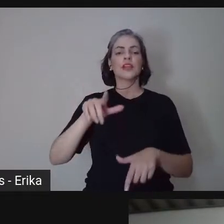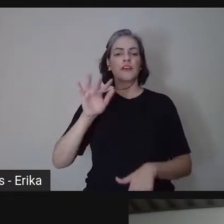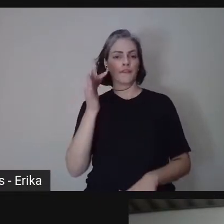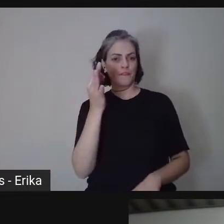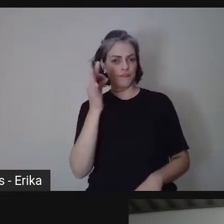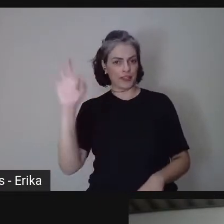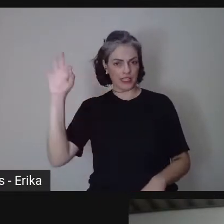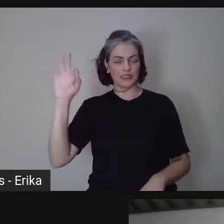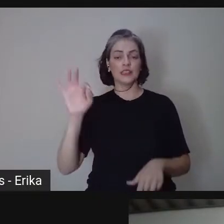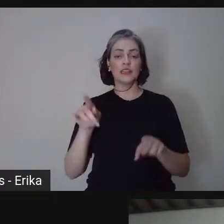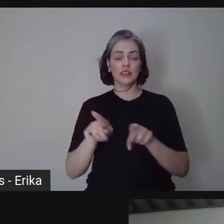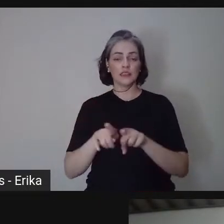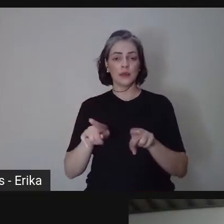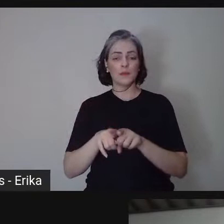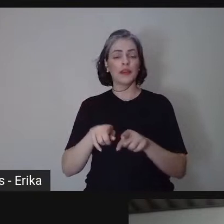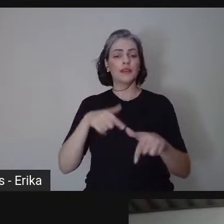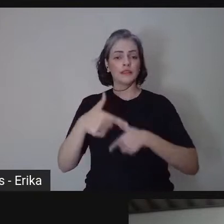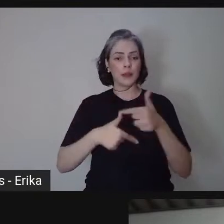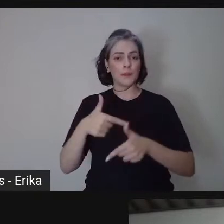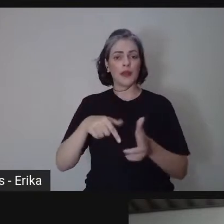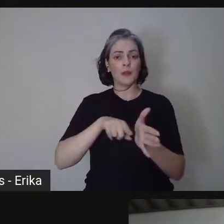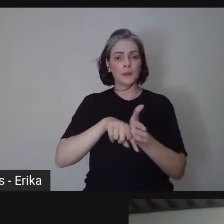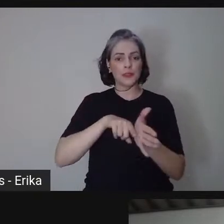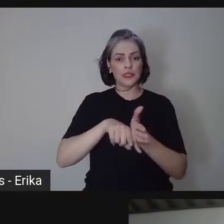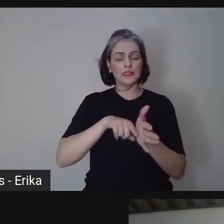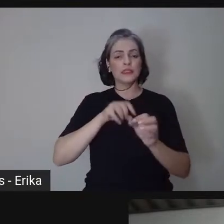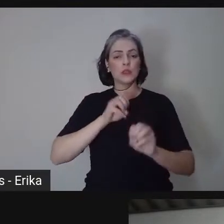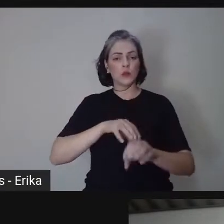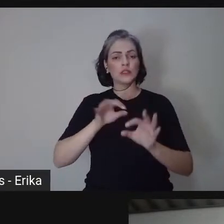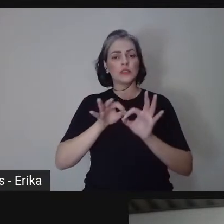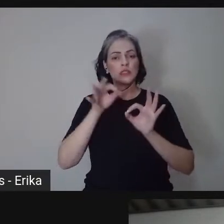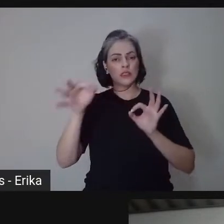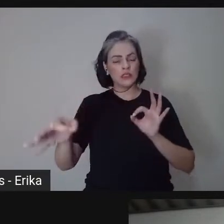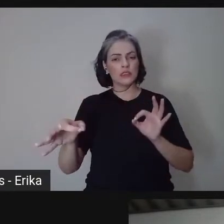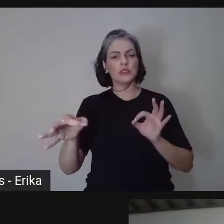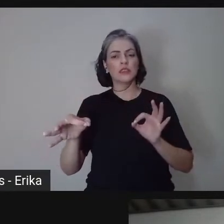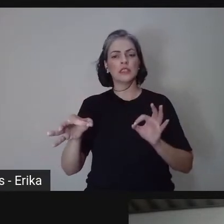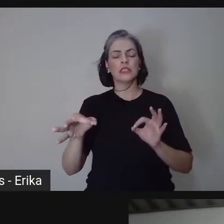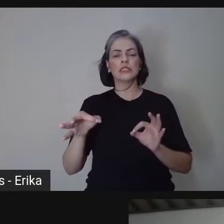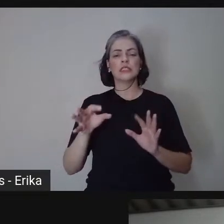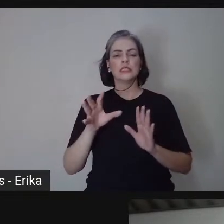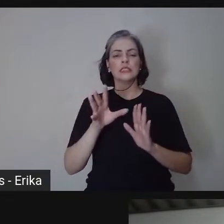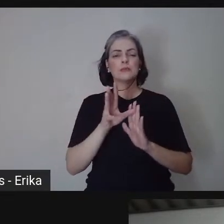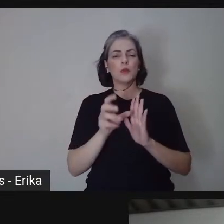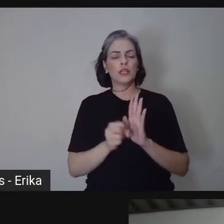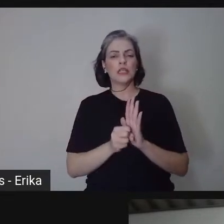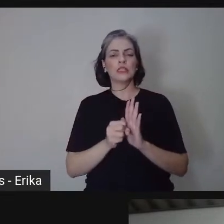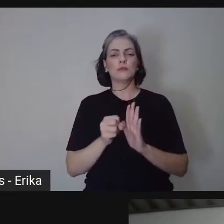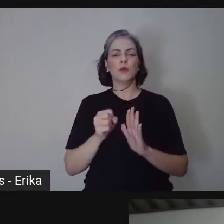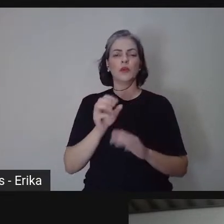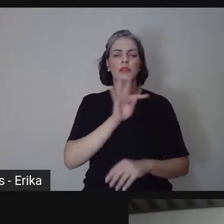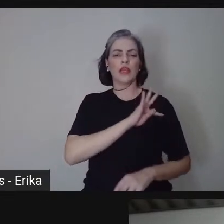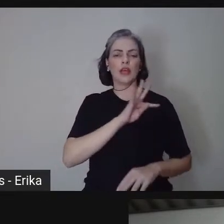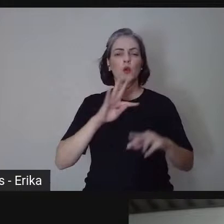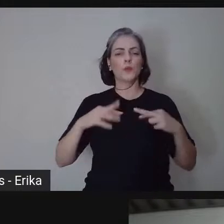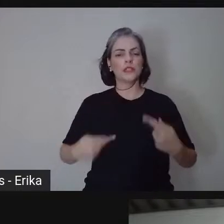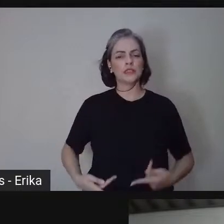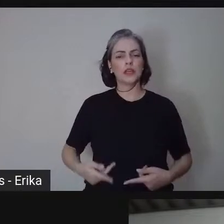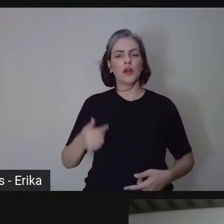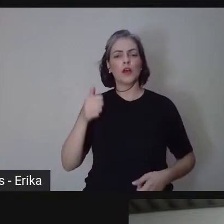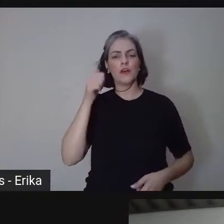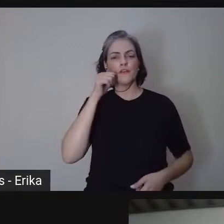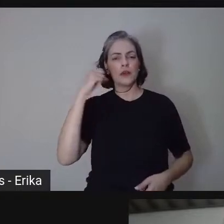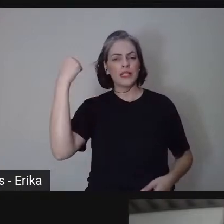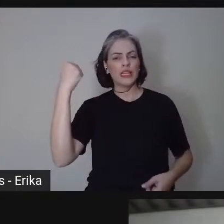além de trabalho e pesquisa à educação à distância, suborquismo, feminismo, técnica e humanização. seja bem-vinda, Francesca,